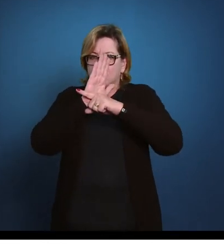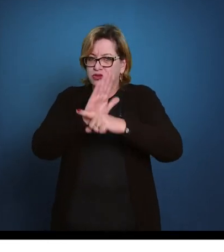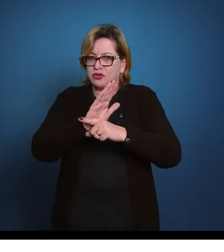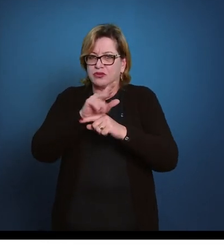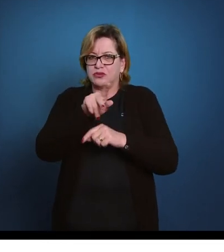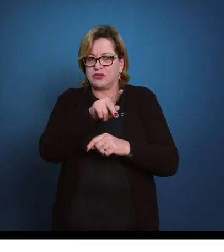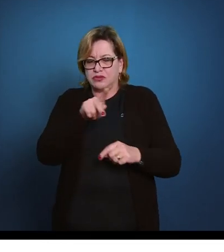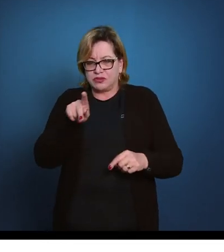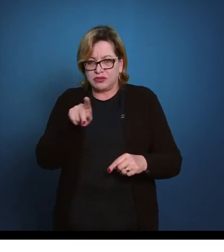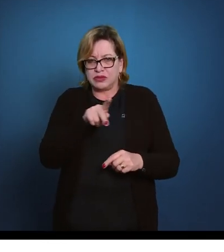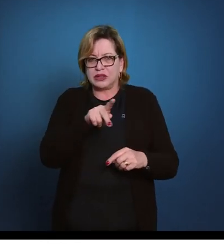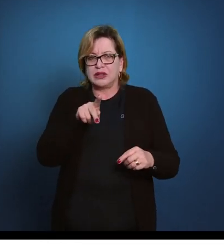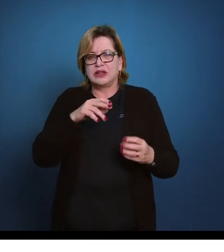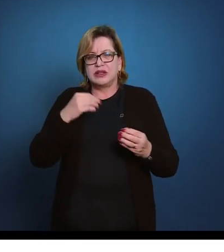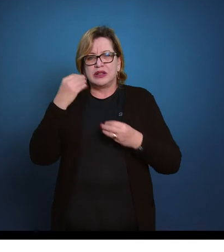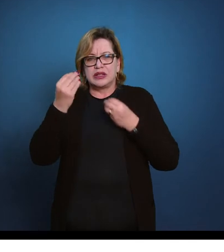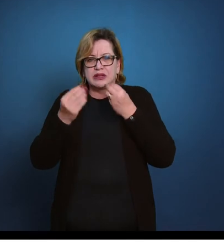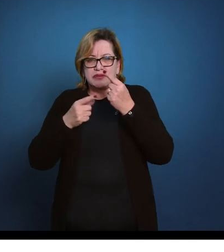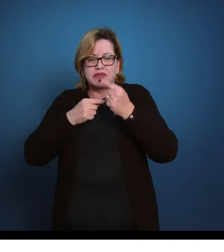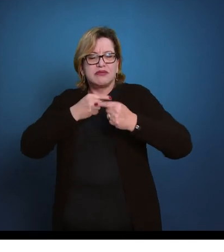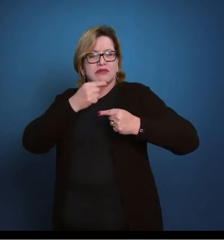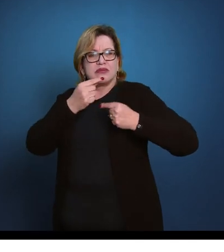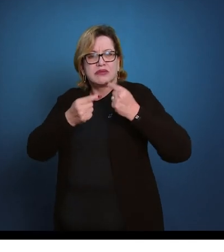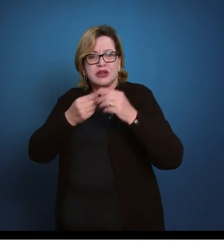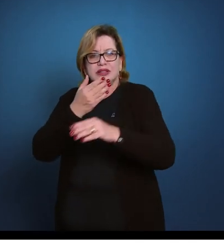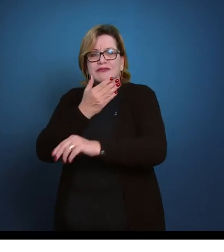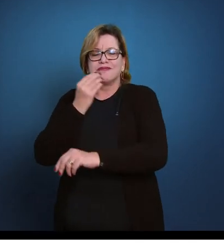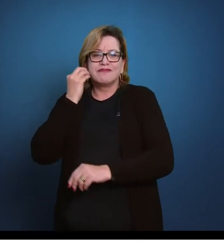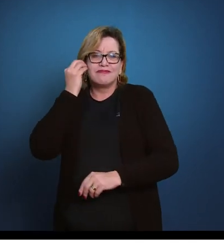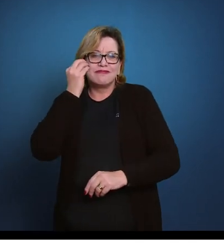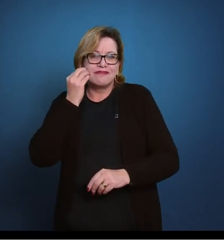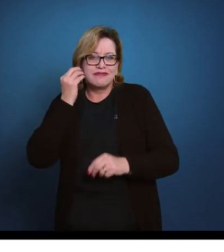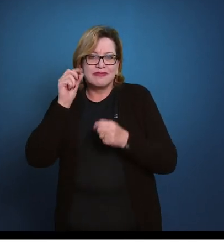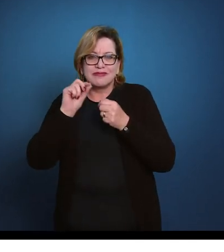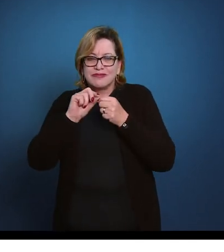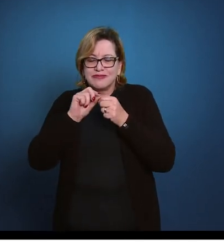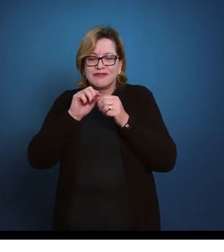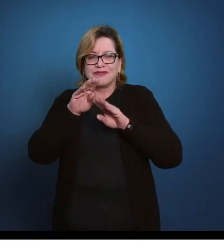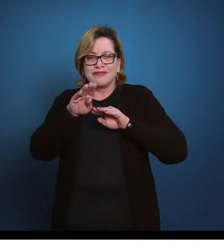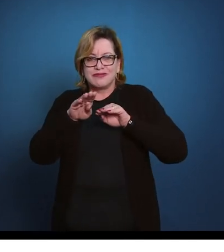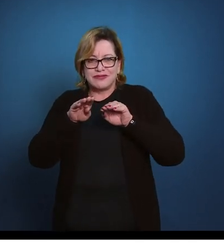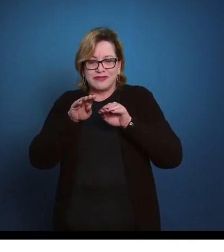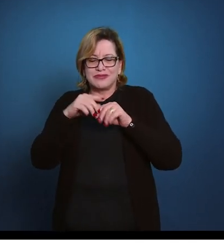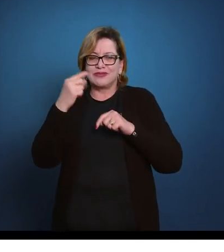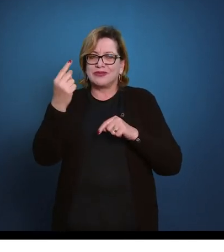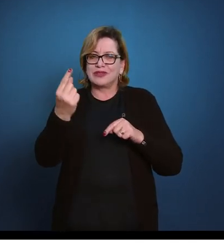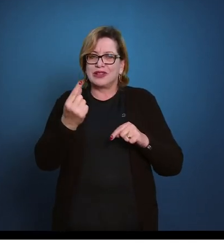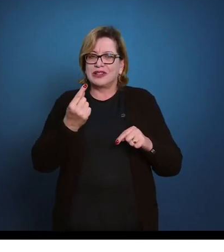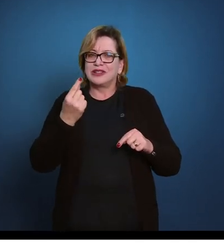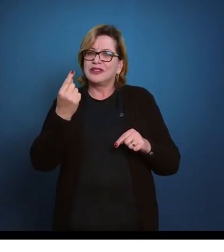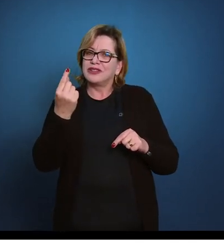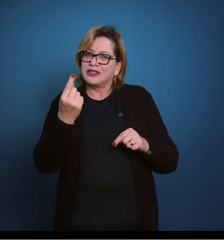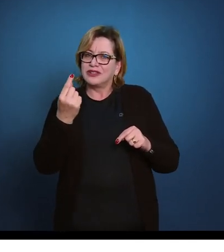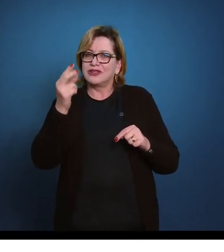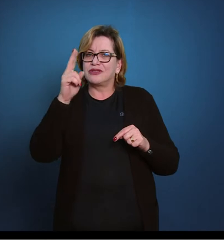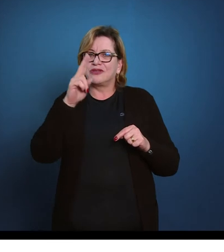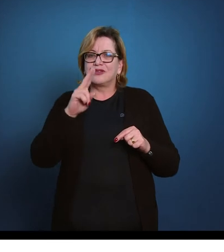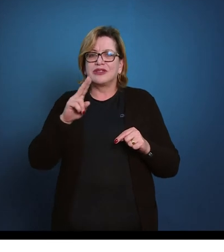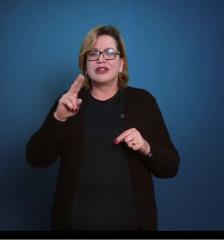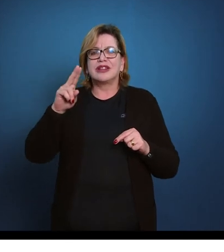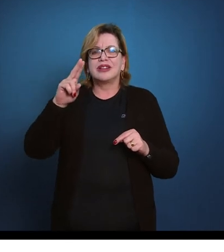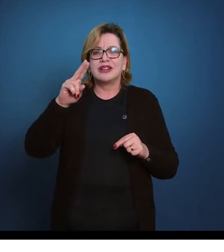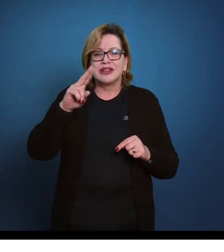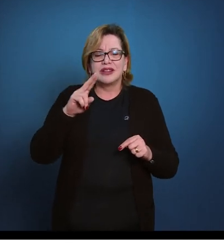professor e dos colegas, aos poucos eles podem tentar fazer esse movimento também sozinhos com o auxílio de algo